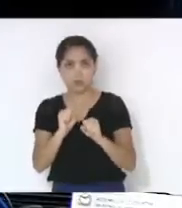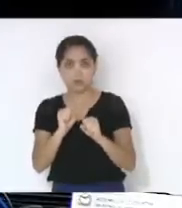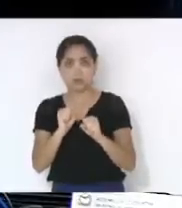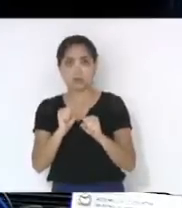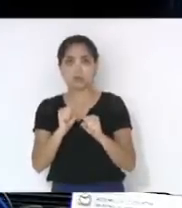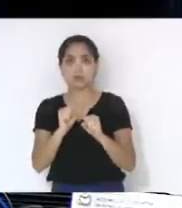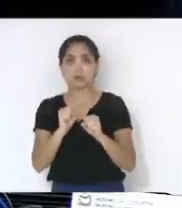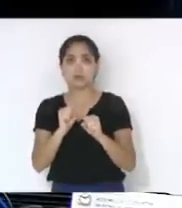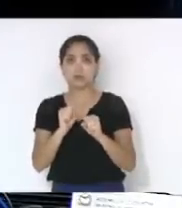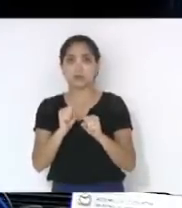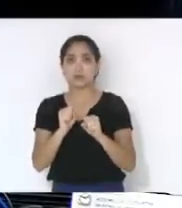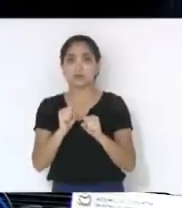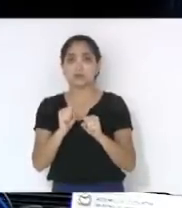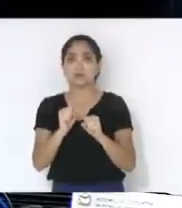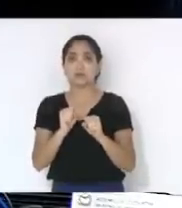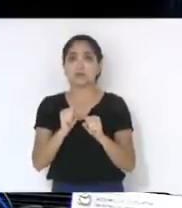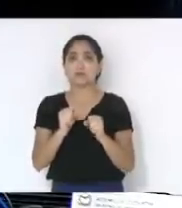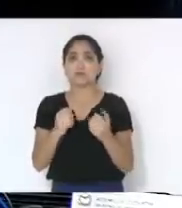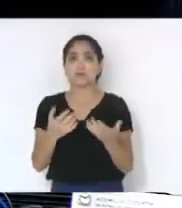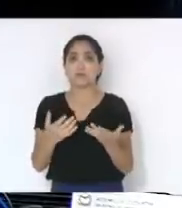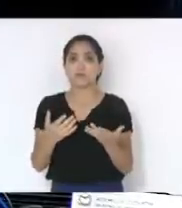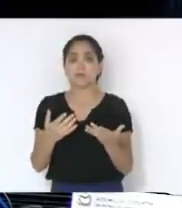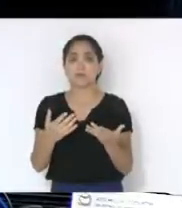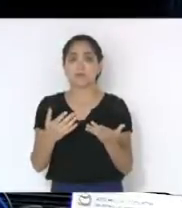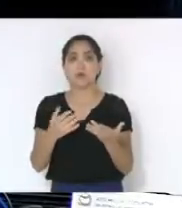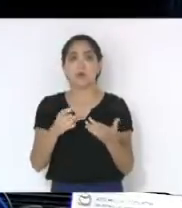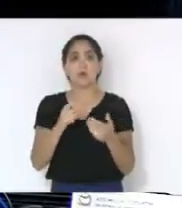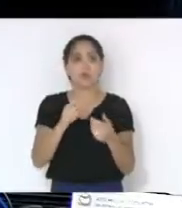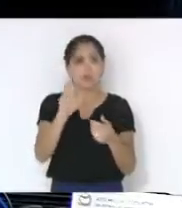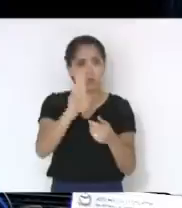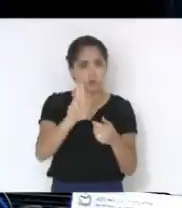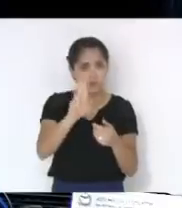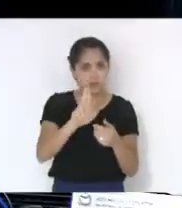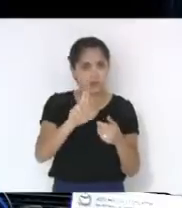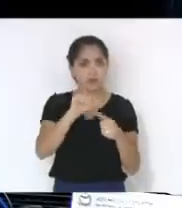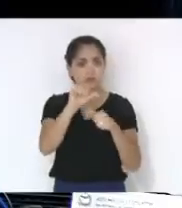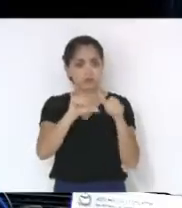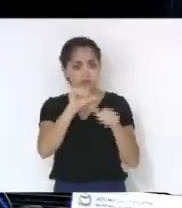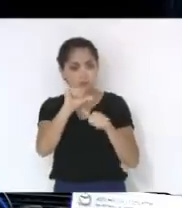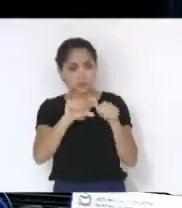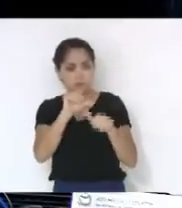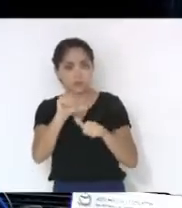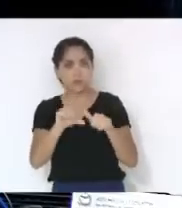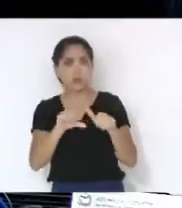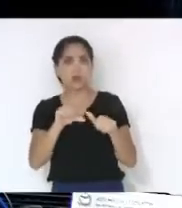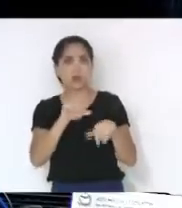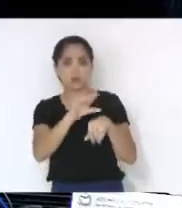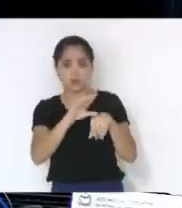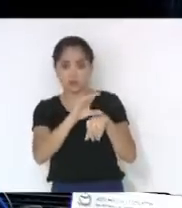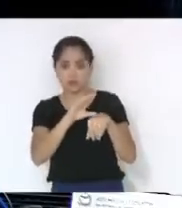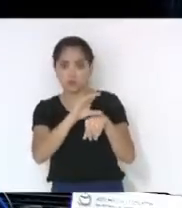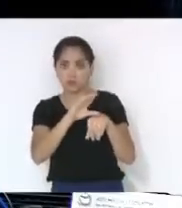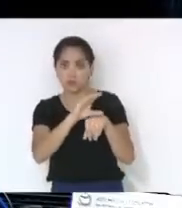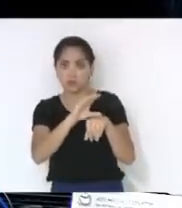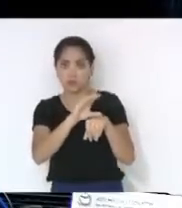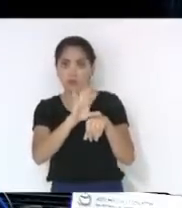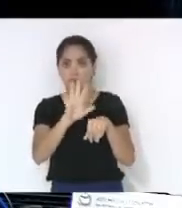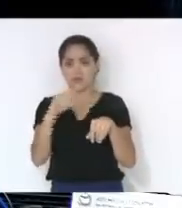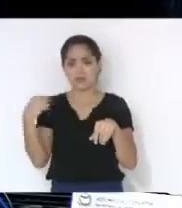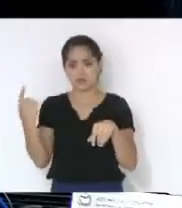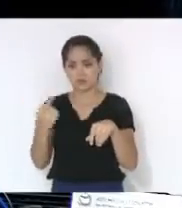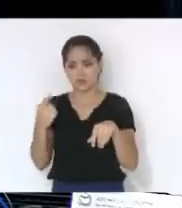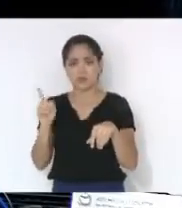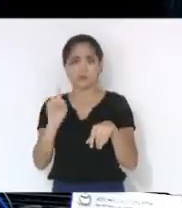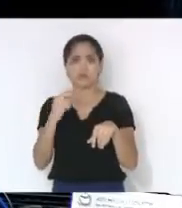artifício constitucional e nós não, nós não